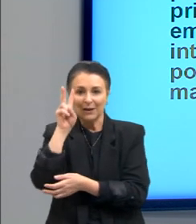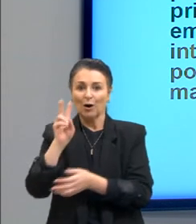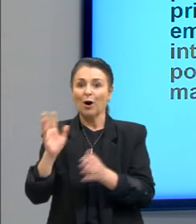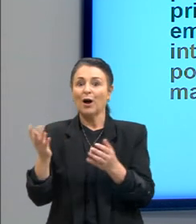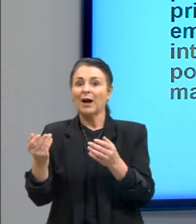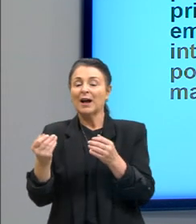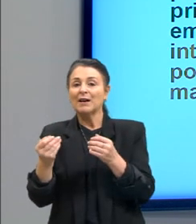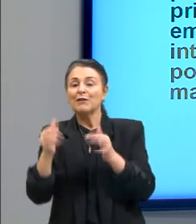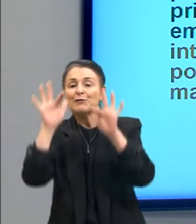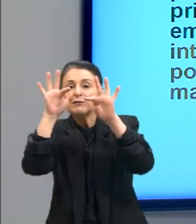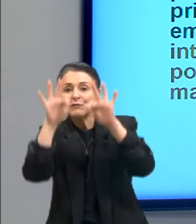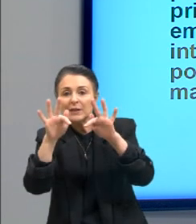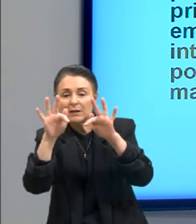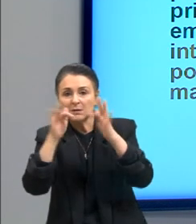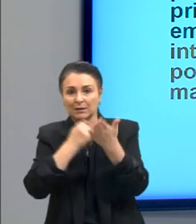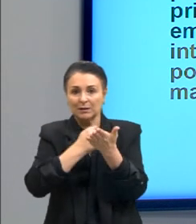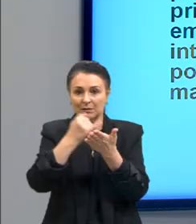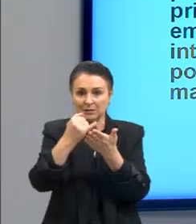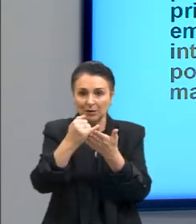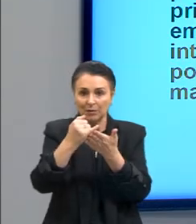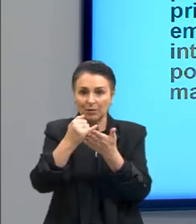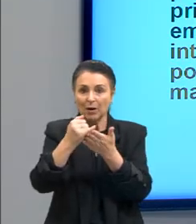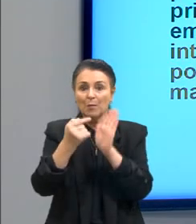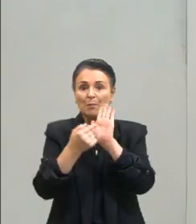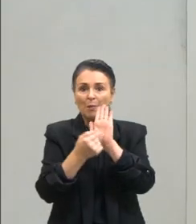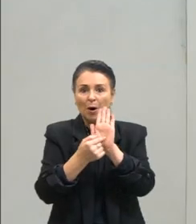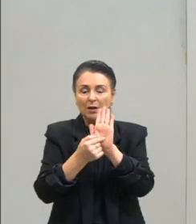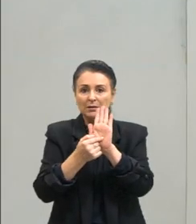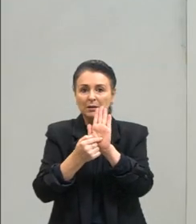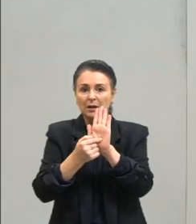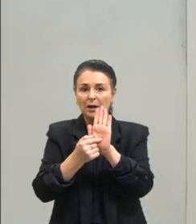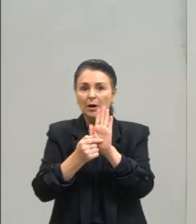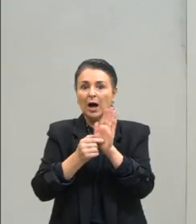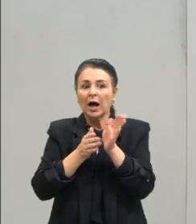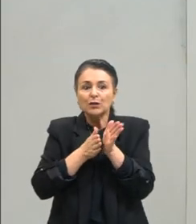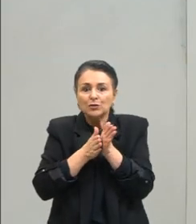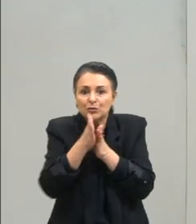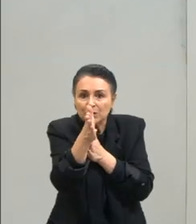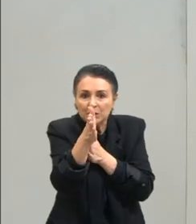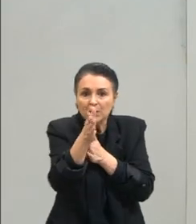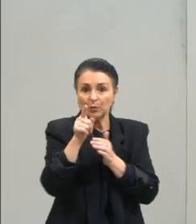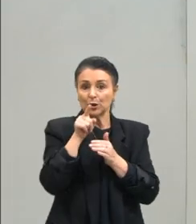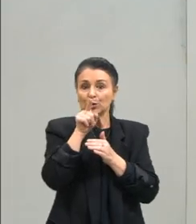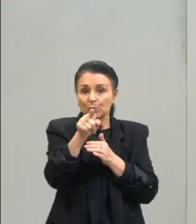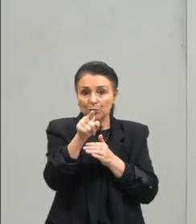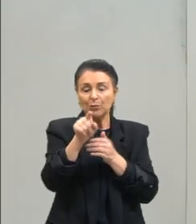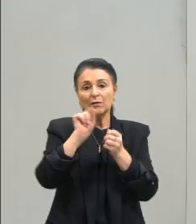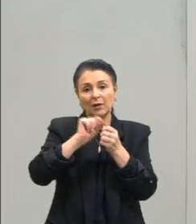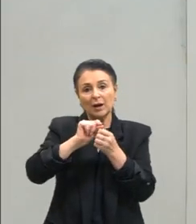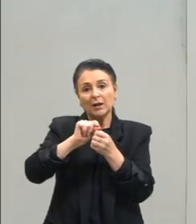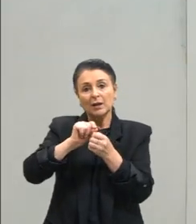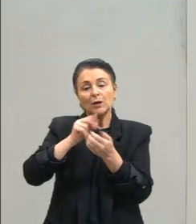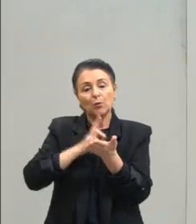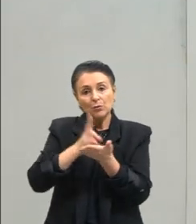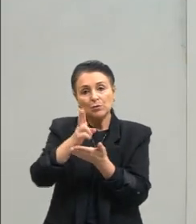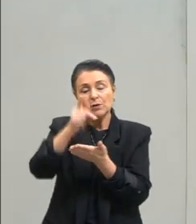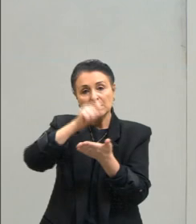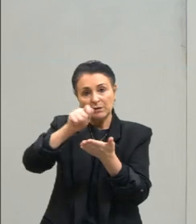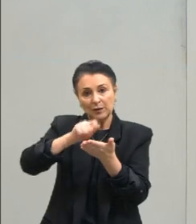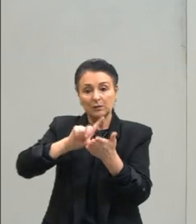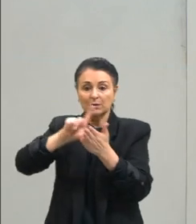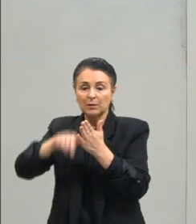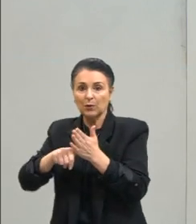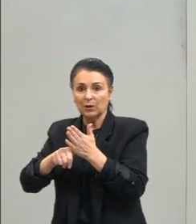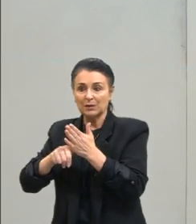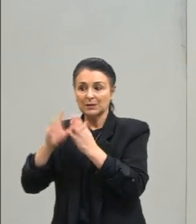direcionando qual vai ser a minha proposta de intervenção inclusive e daí quando eu for para a minha conclusão retomar